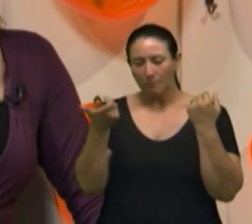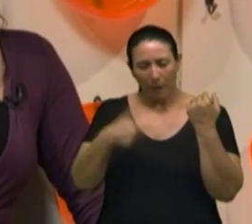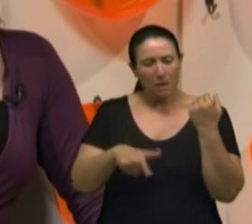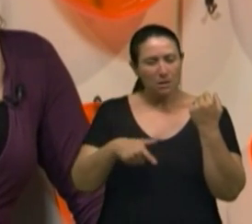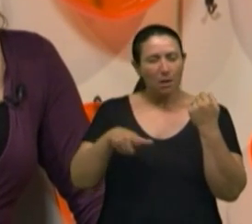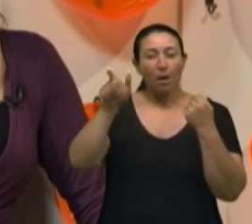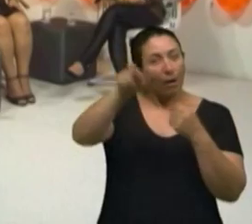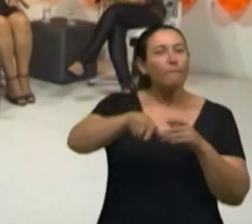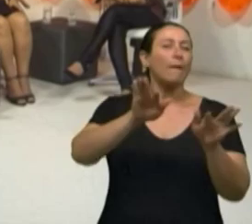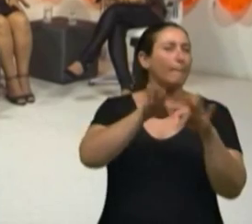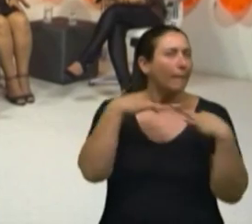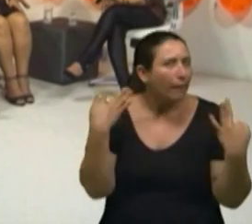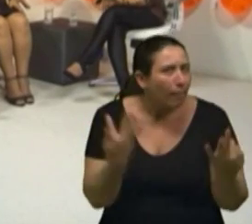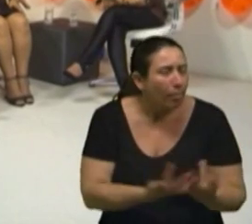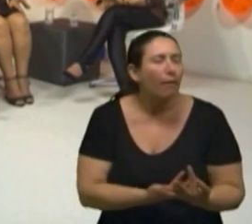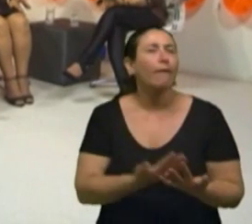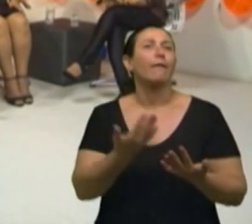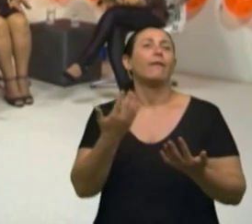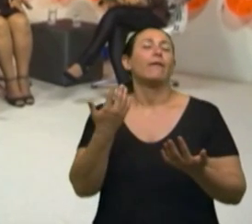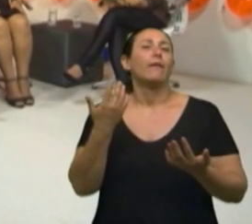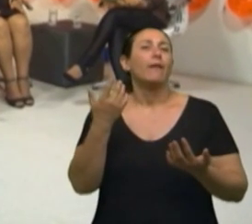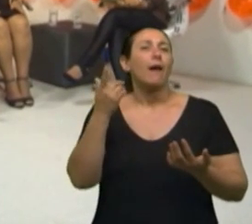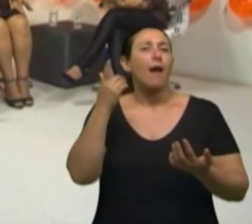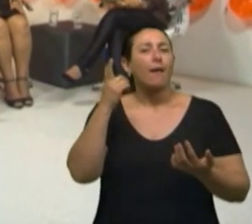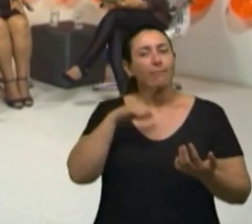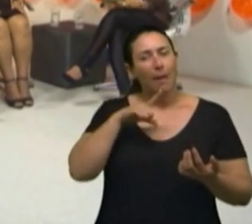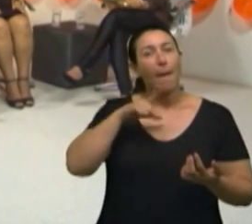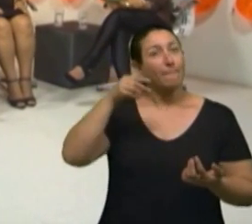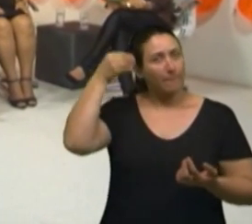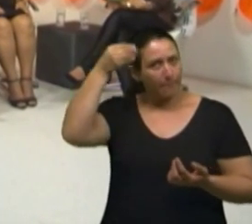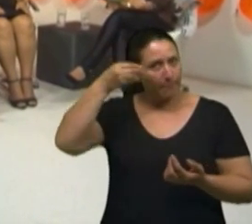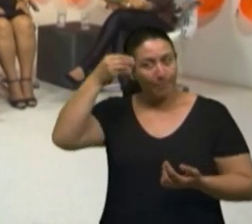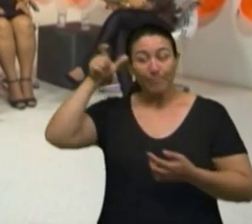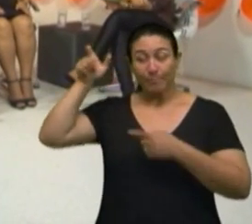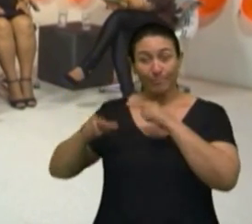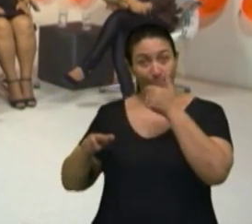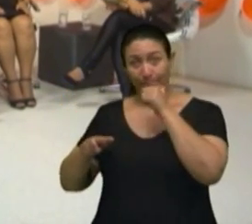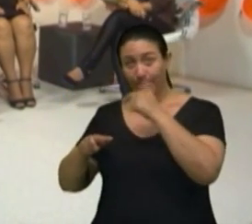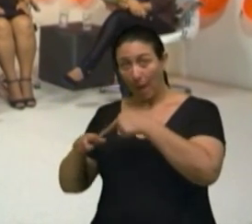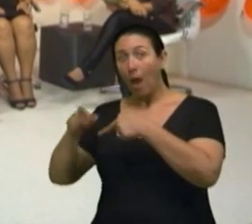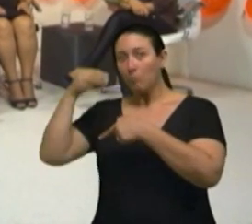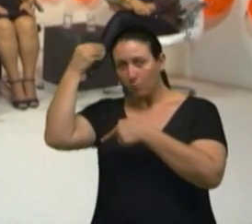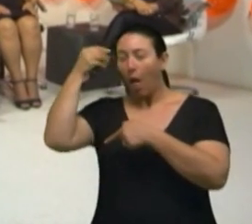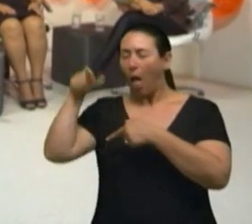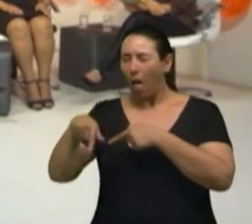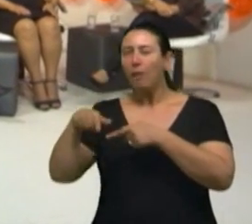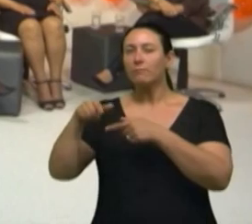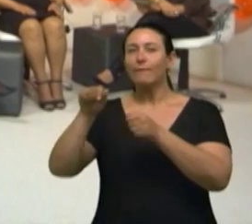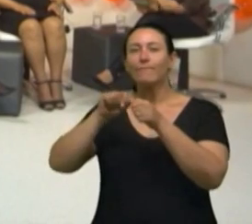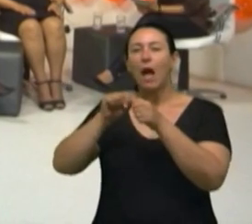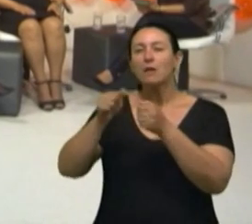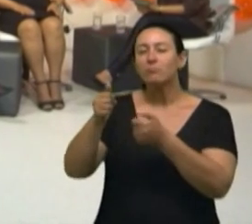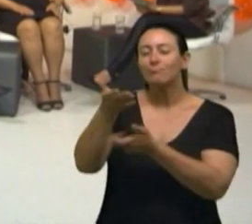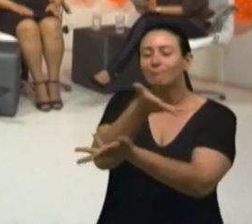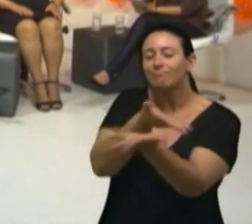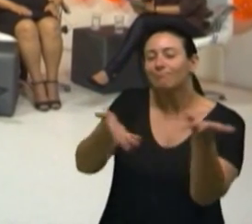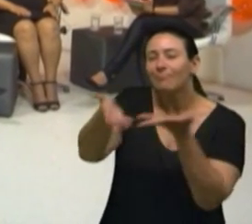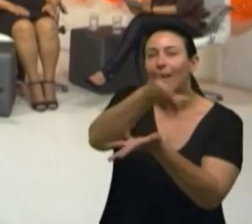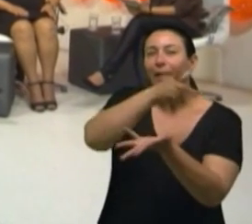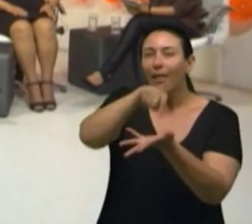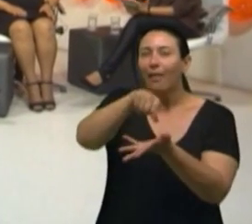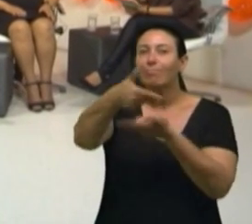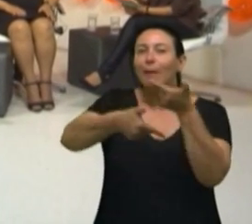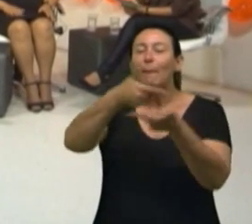A família, que é uma psicóloga, uma terapeuta familiar que prepara, faz dinâmicas. Dessa nova